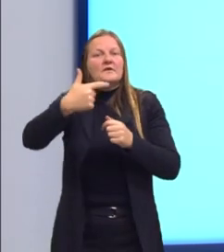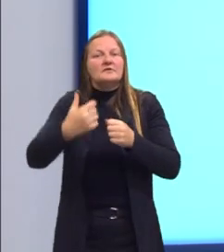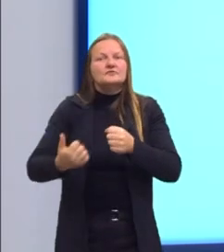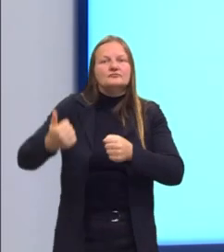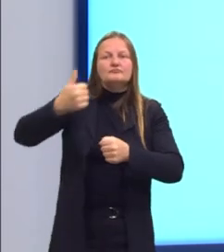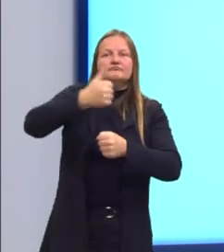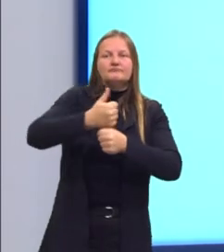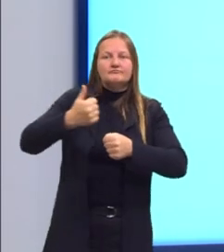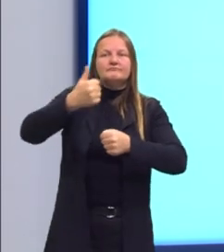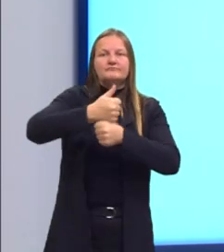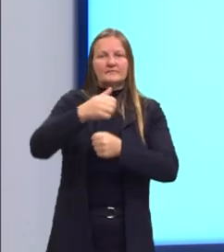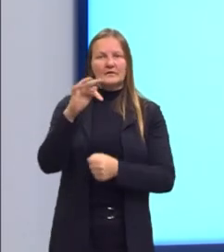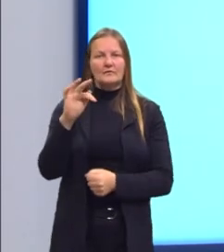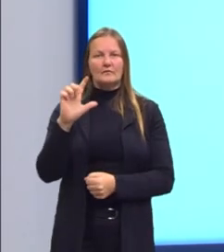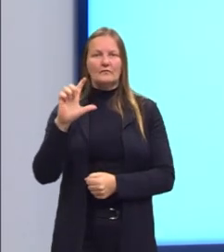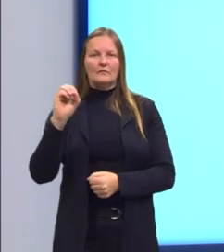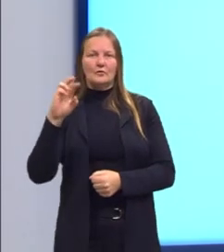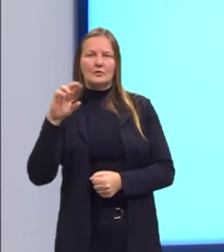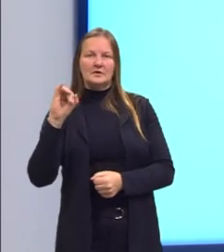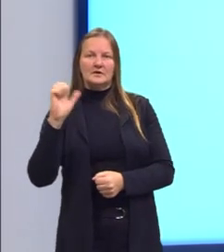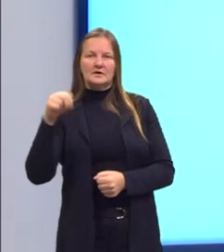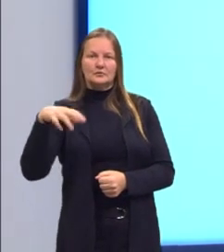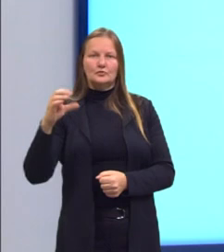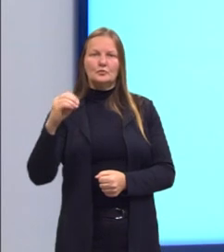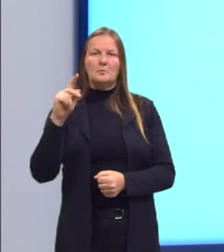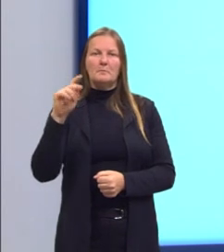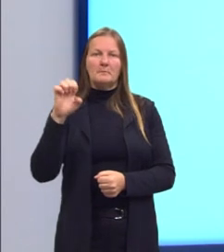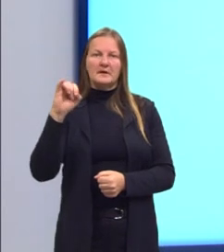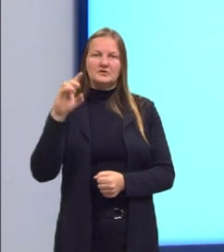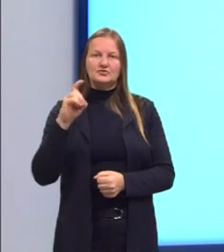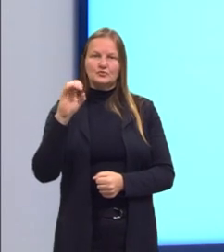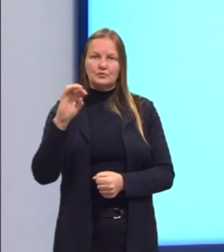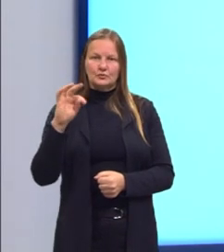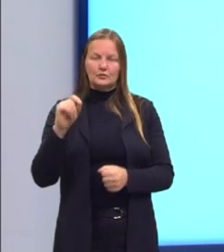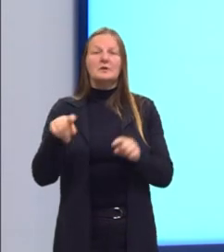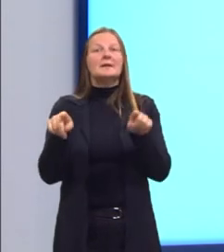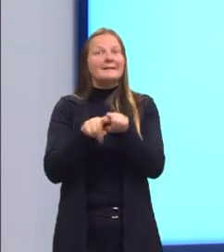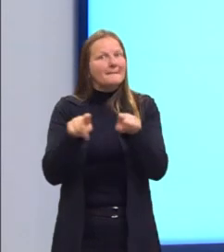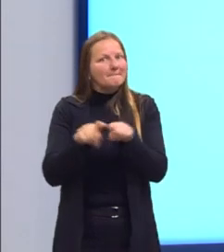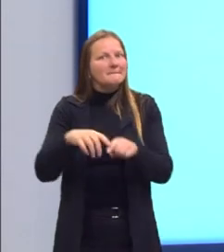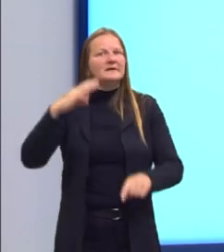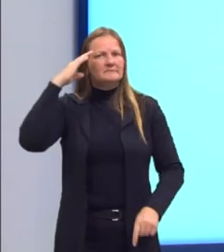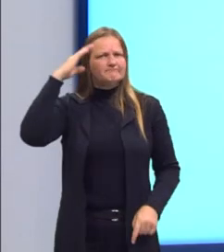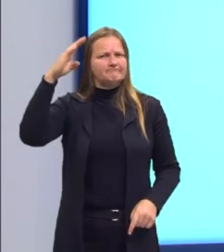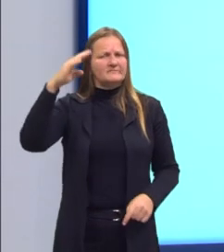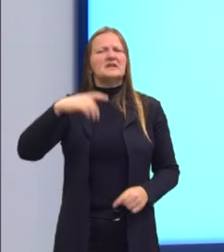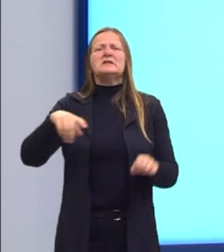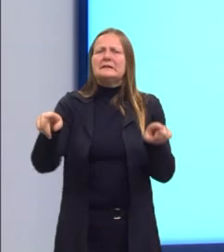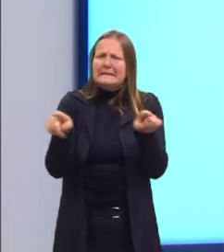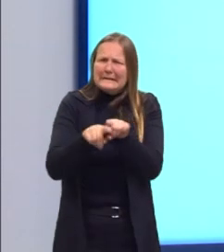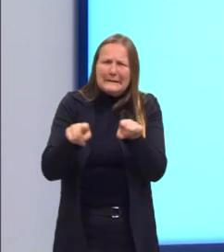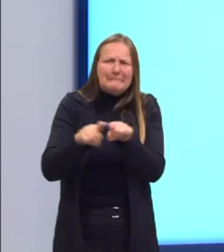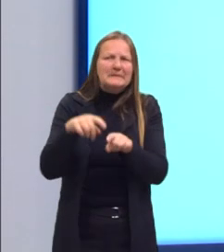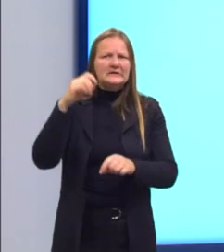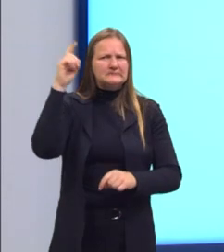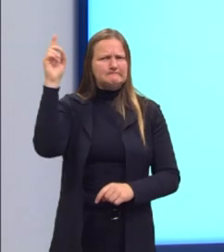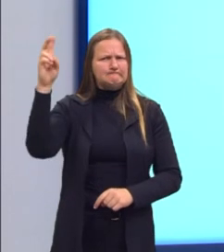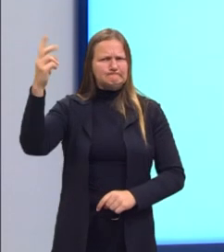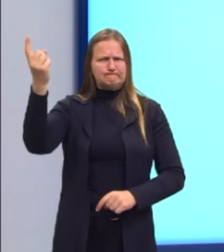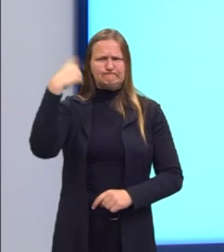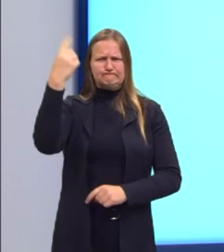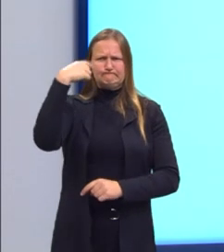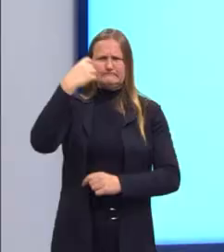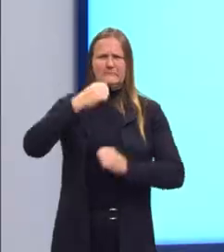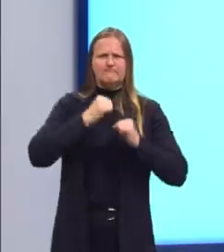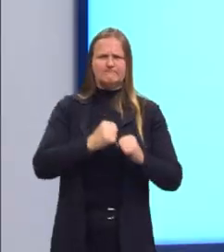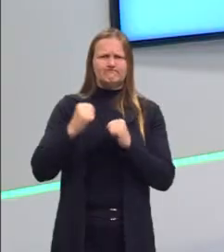que é o Floriano Peixoto, que também era militar, e o Floriano também vai ser muito autoritário. Na verdade, pela